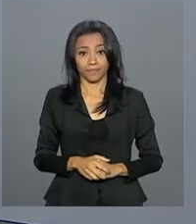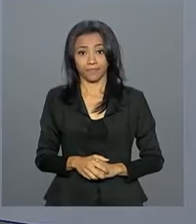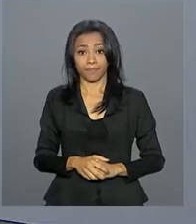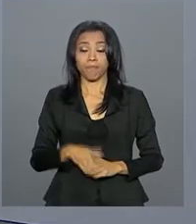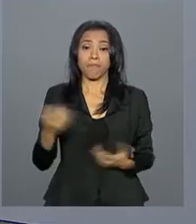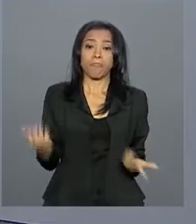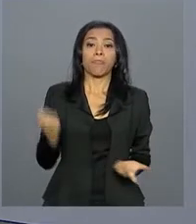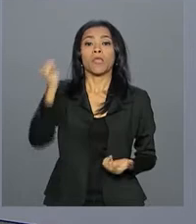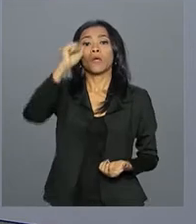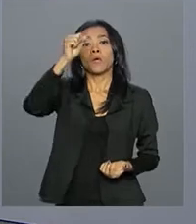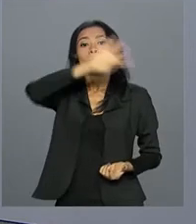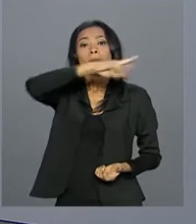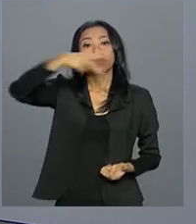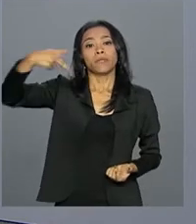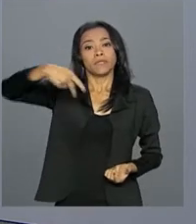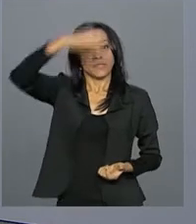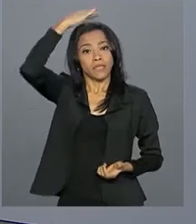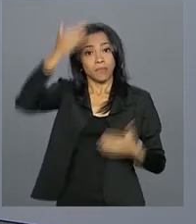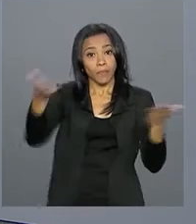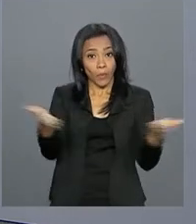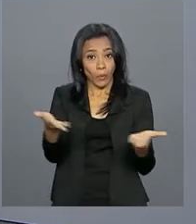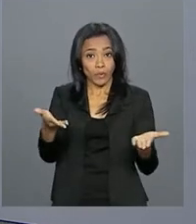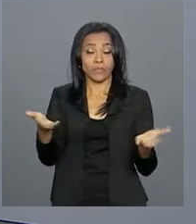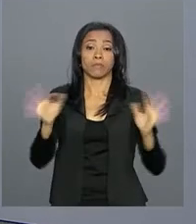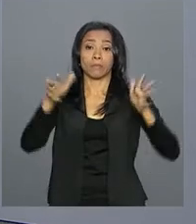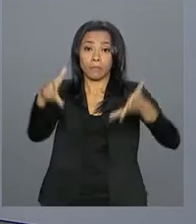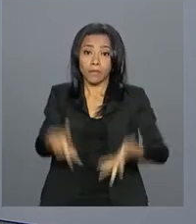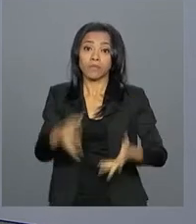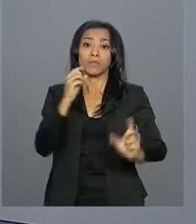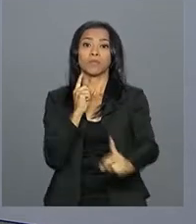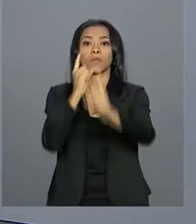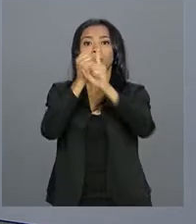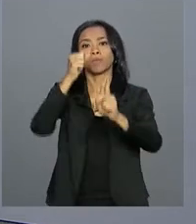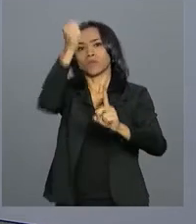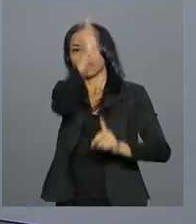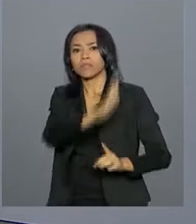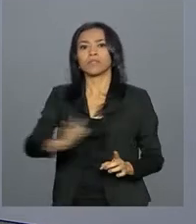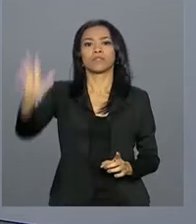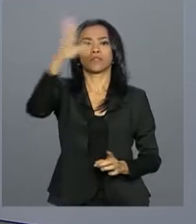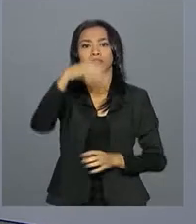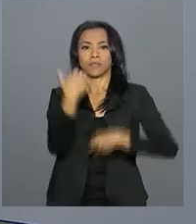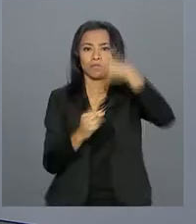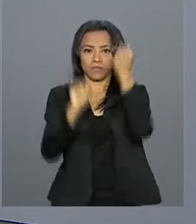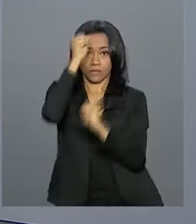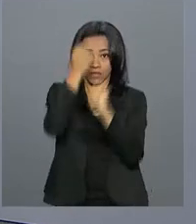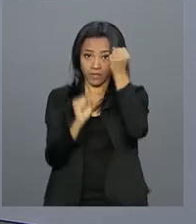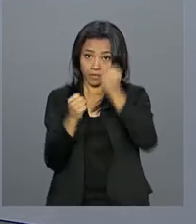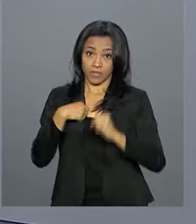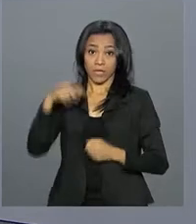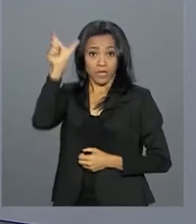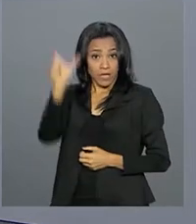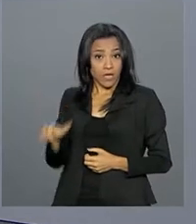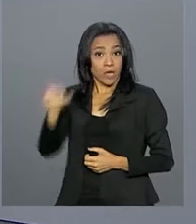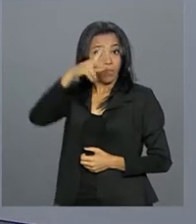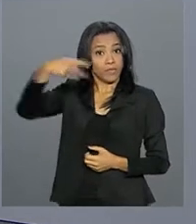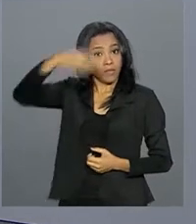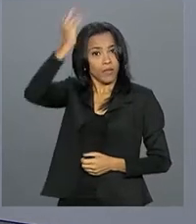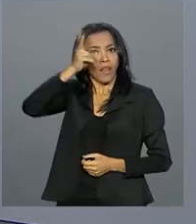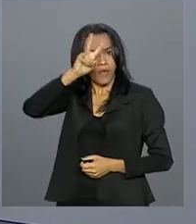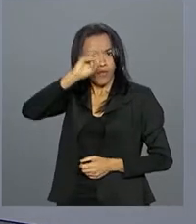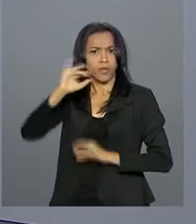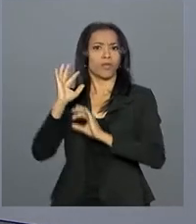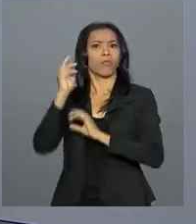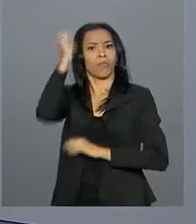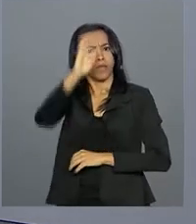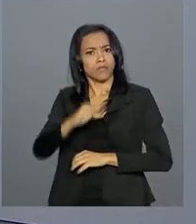O presidente Michel Temer participou hoje da abertura do Encontro Nacional da Indústria. Ele lembrou que o Brasil está na rota do crescimento